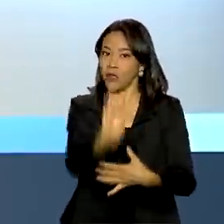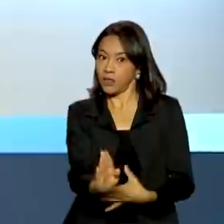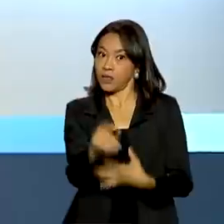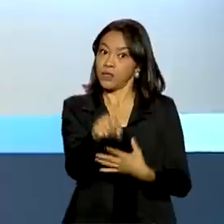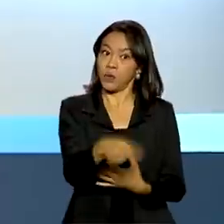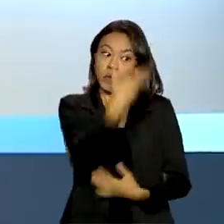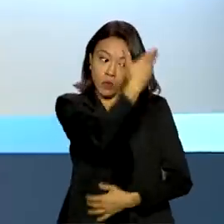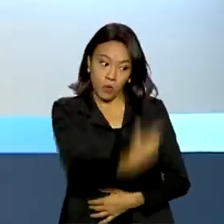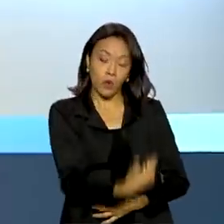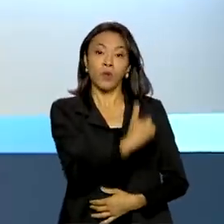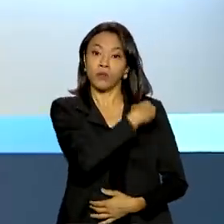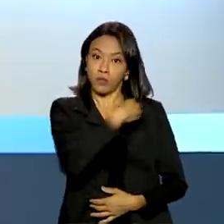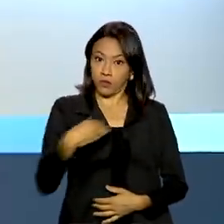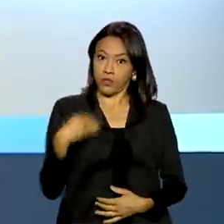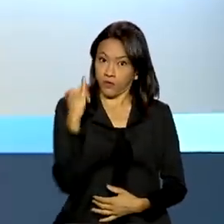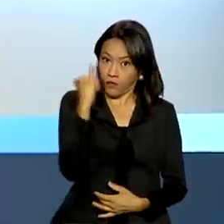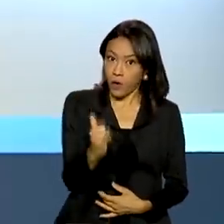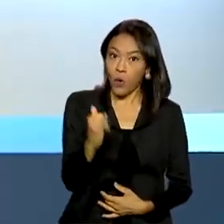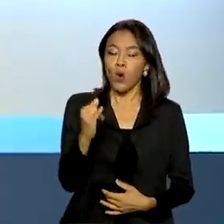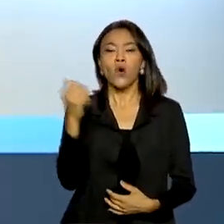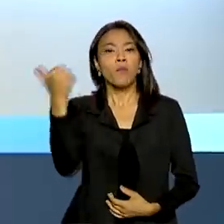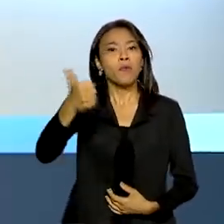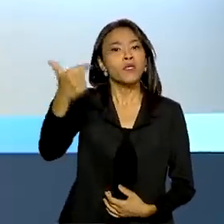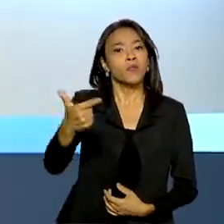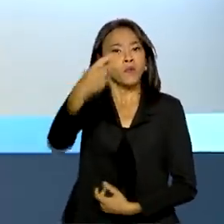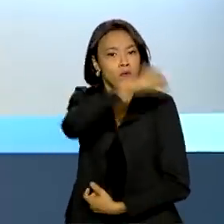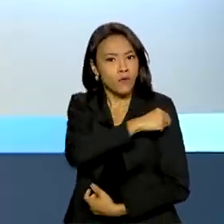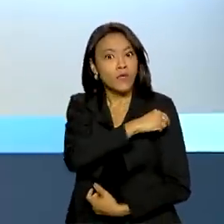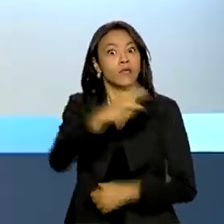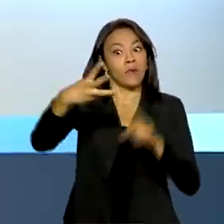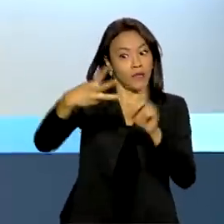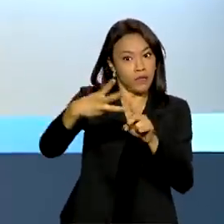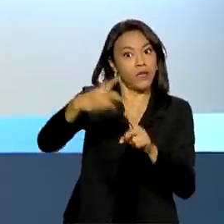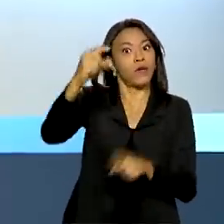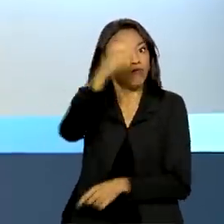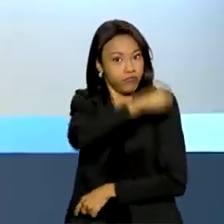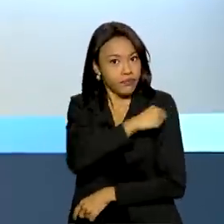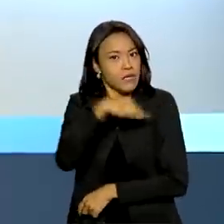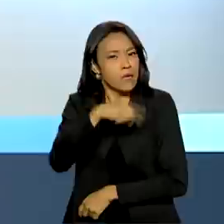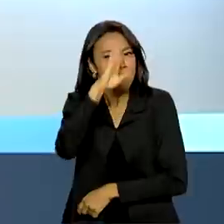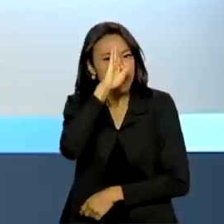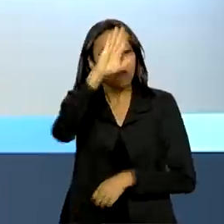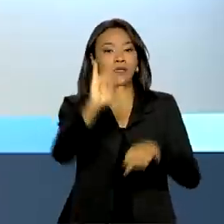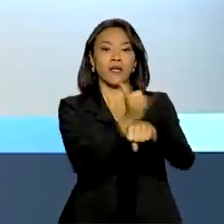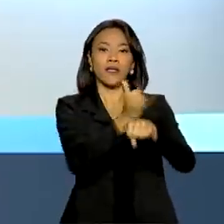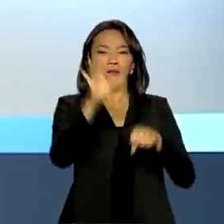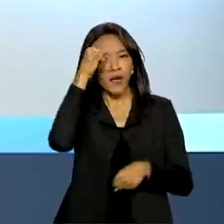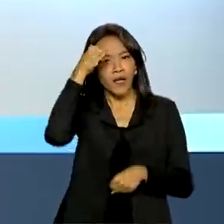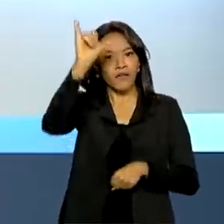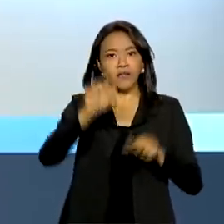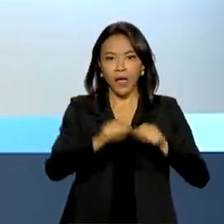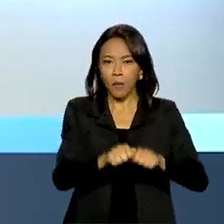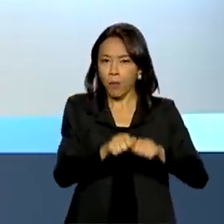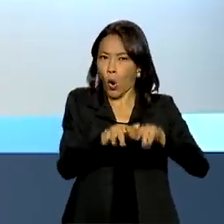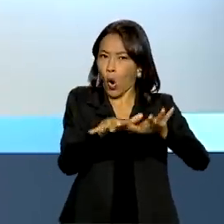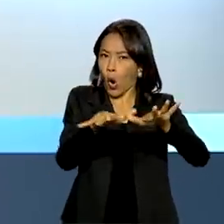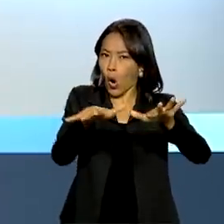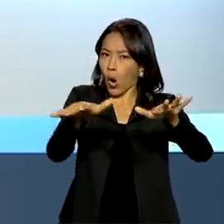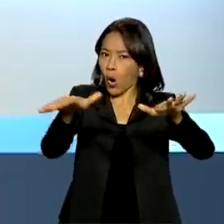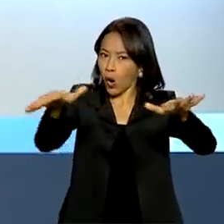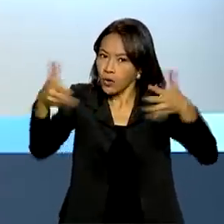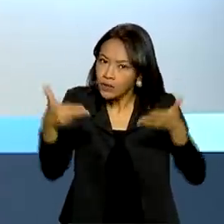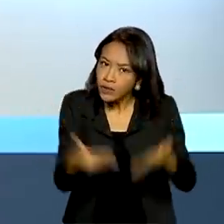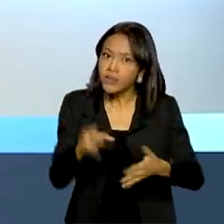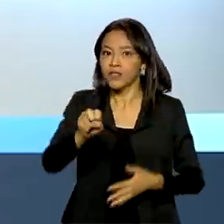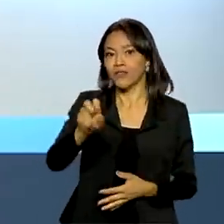ministro, completar o esquema vacinal e tomar a dose de reforço são as principais ações para impedir o avanço da nova cepa da